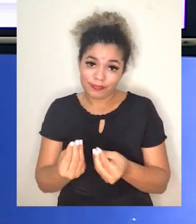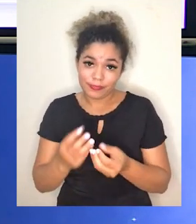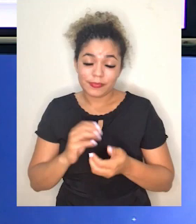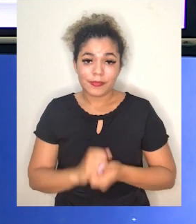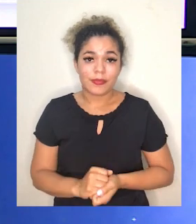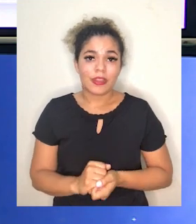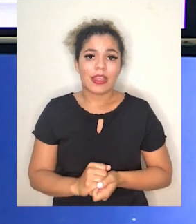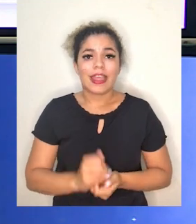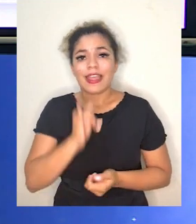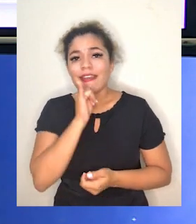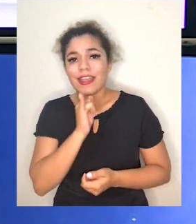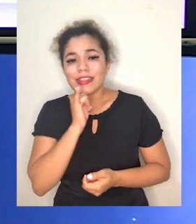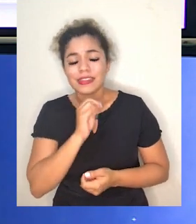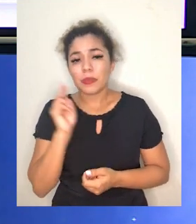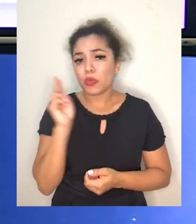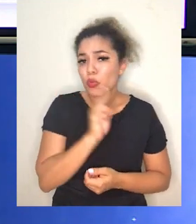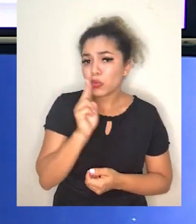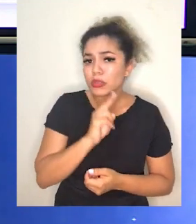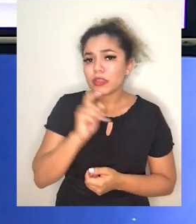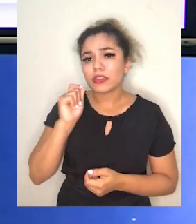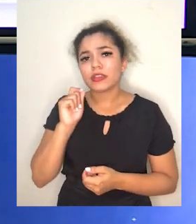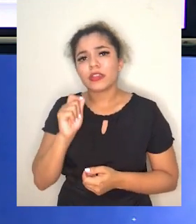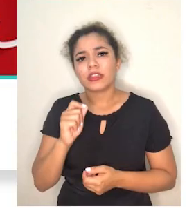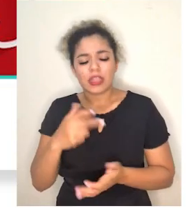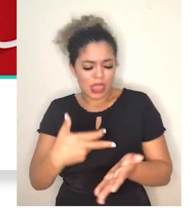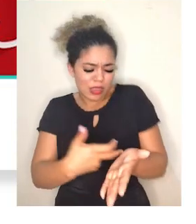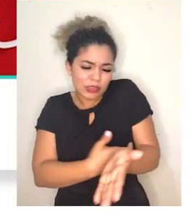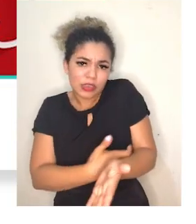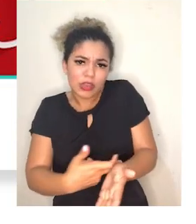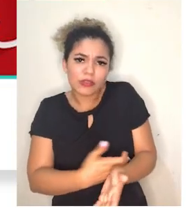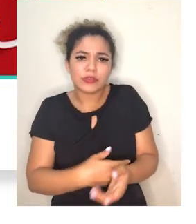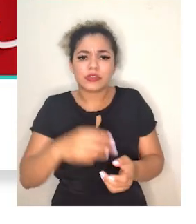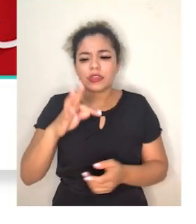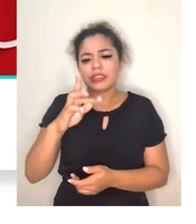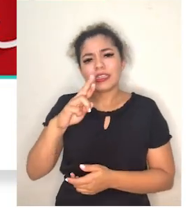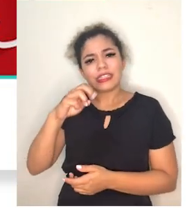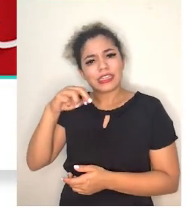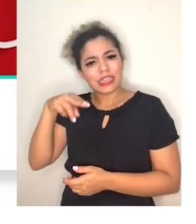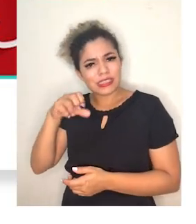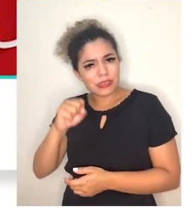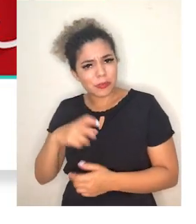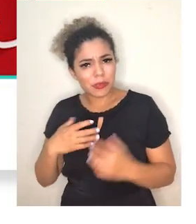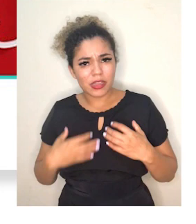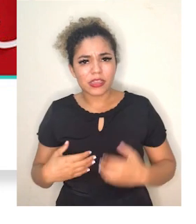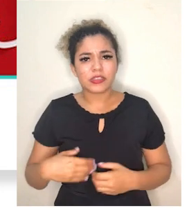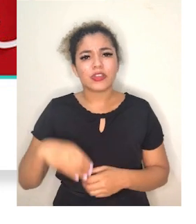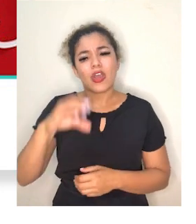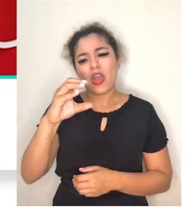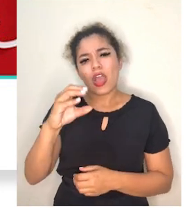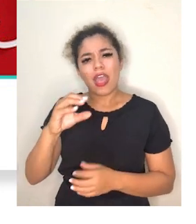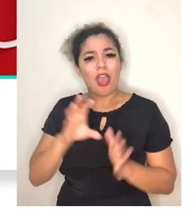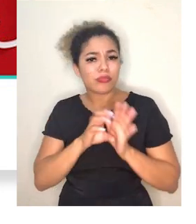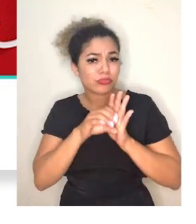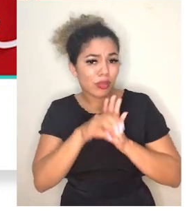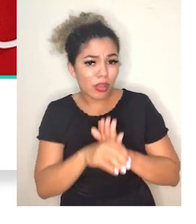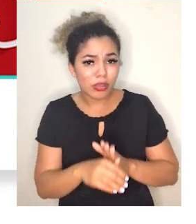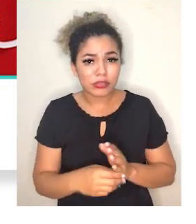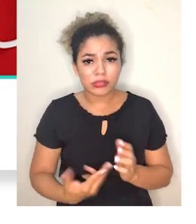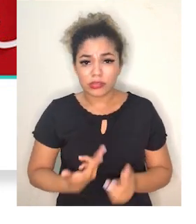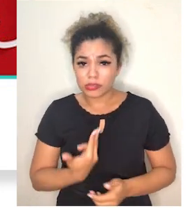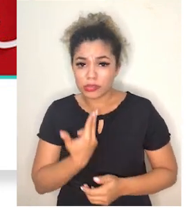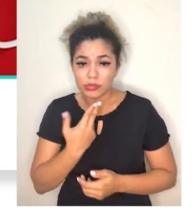No caso das situações emergenciais, nós temos transfusões, transplantes, procedimentos oncológicos, cirurgias.